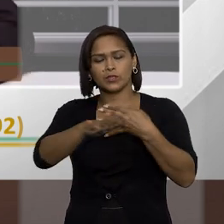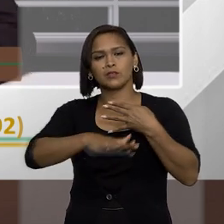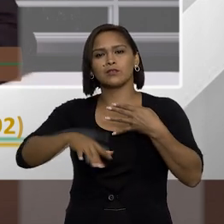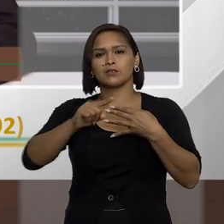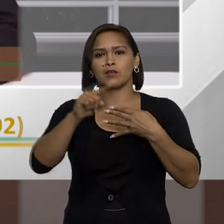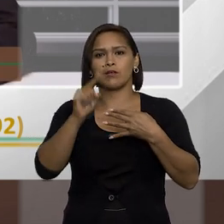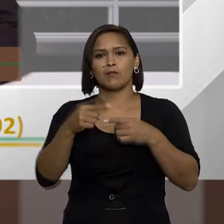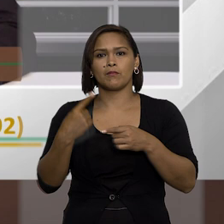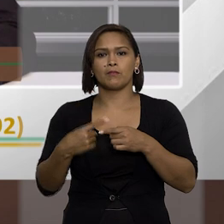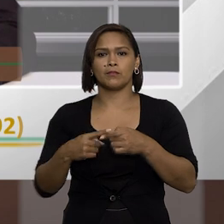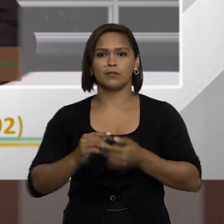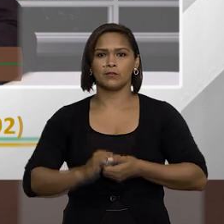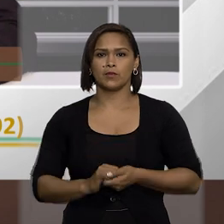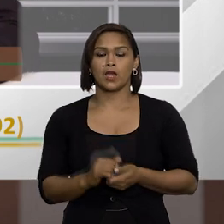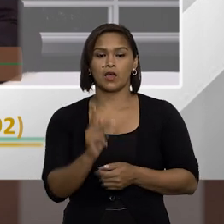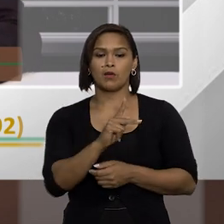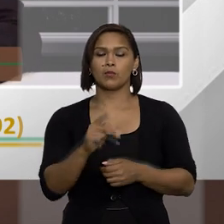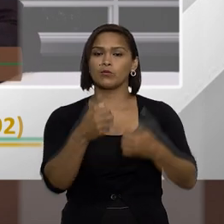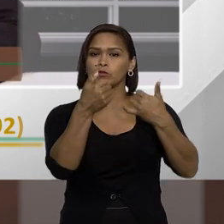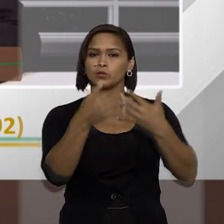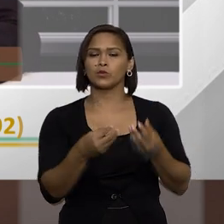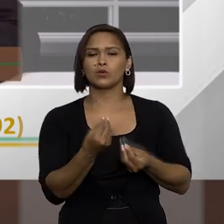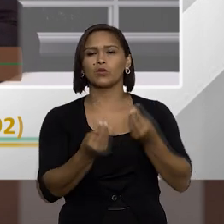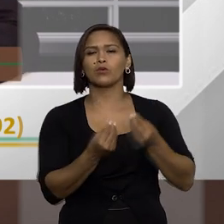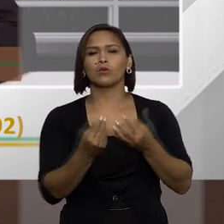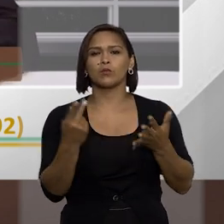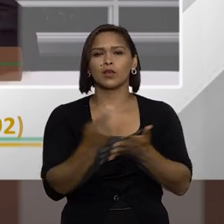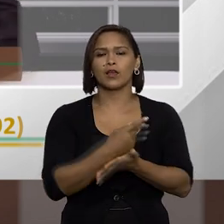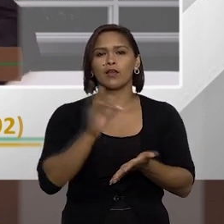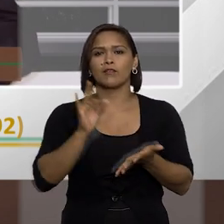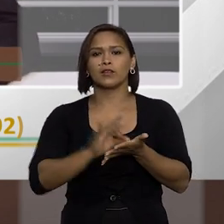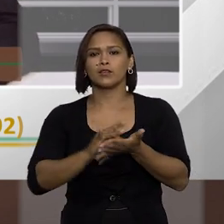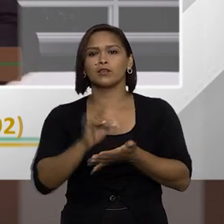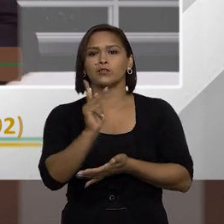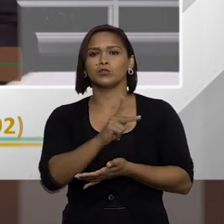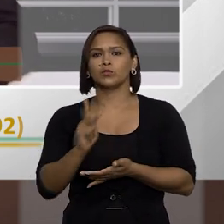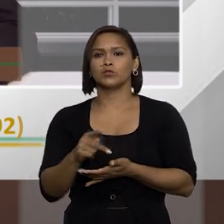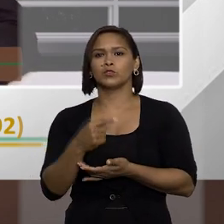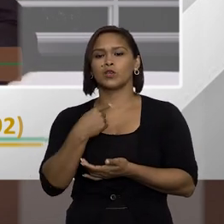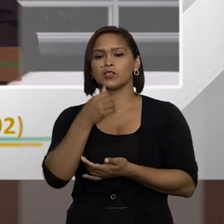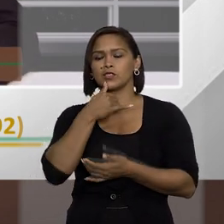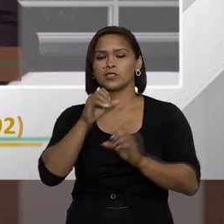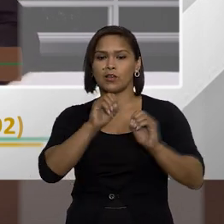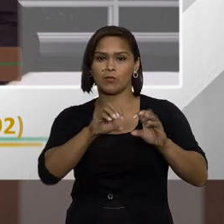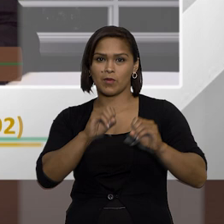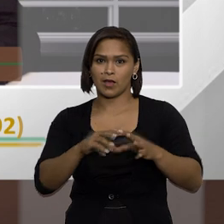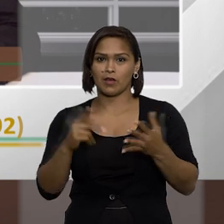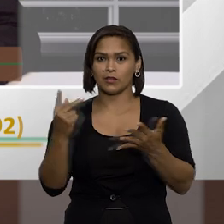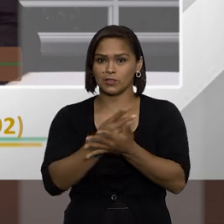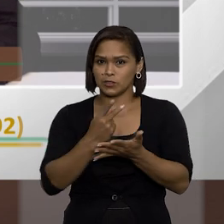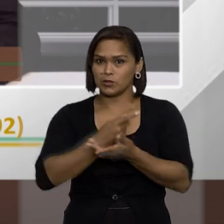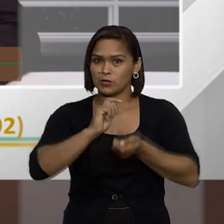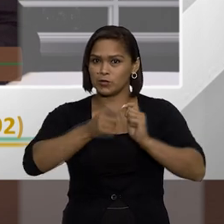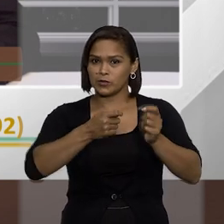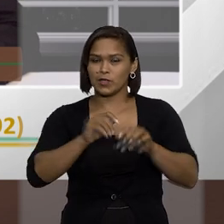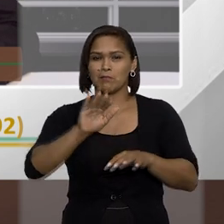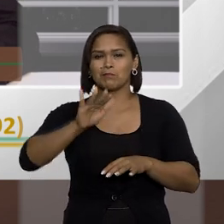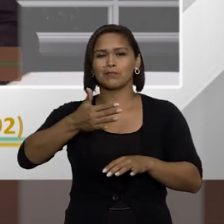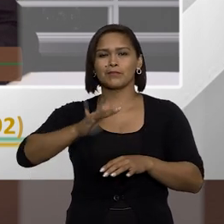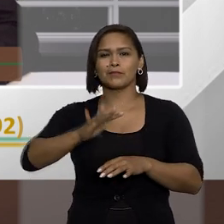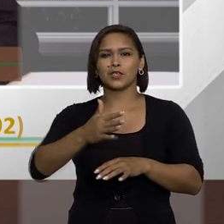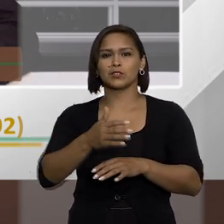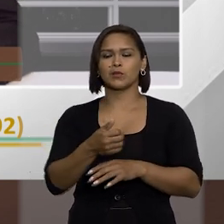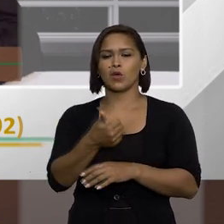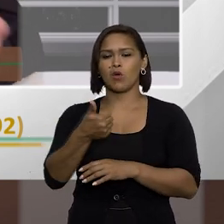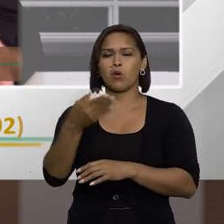até o professor Daudi sabe bem como que é a nossa realidade de professor quando a gente dá uma aula de improbidade mais ou